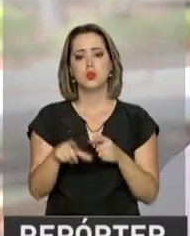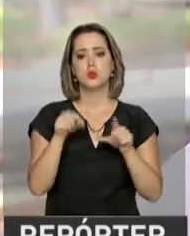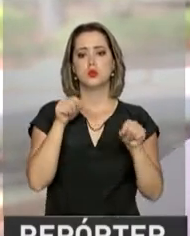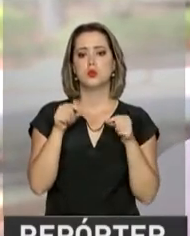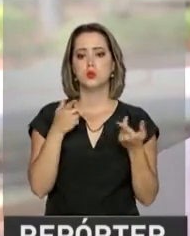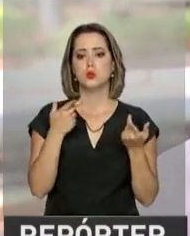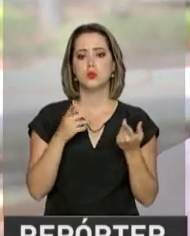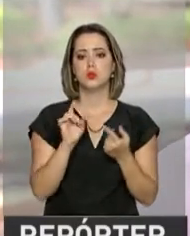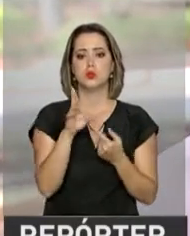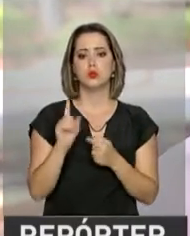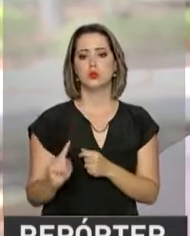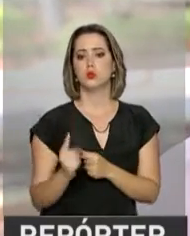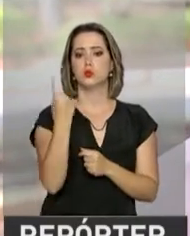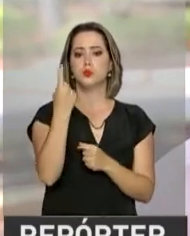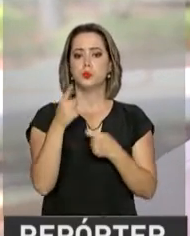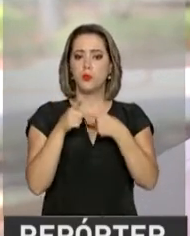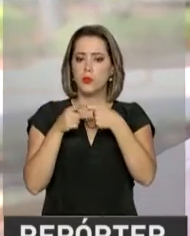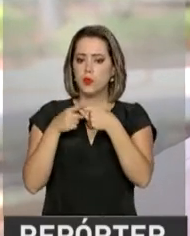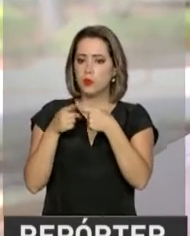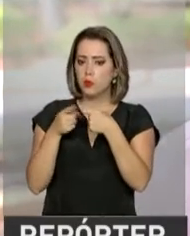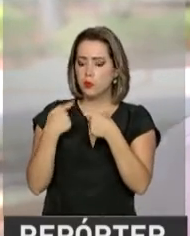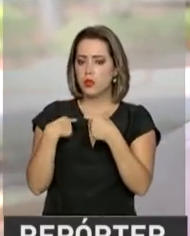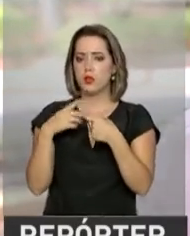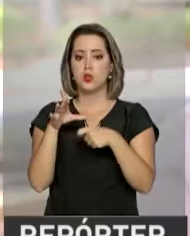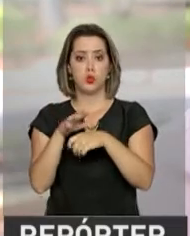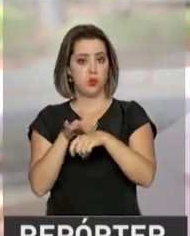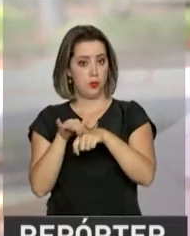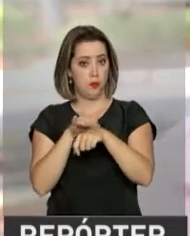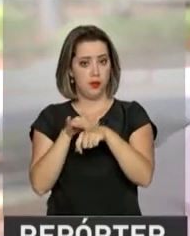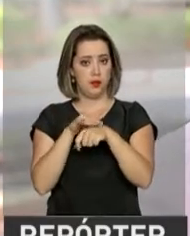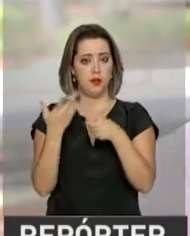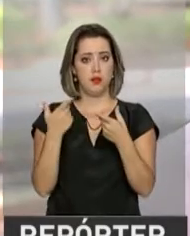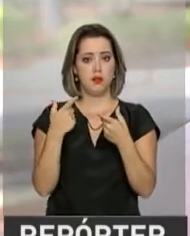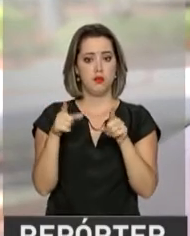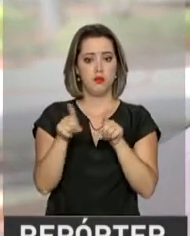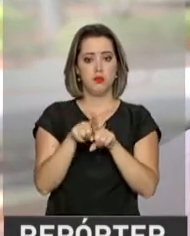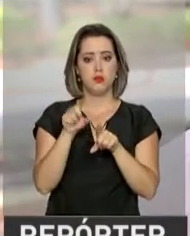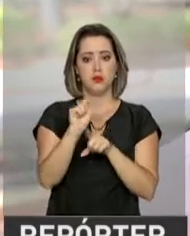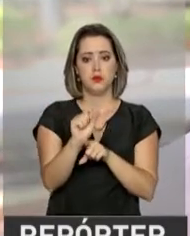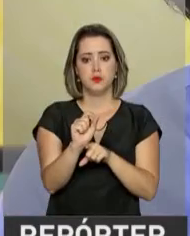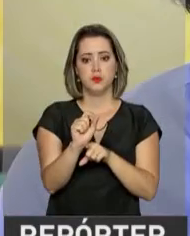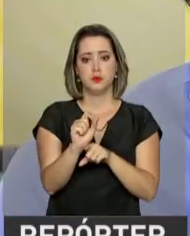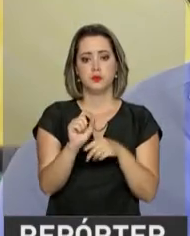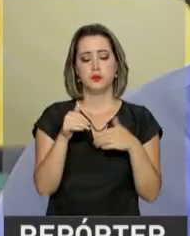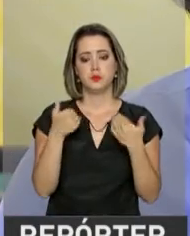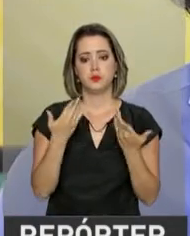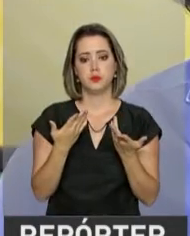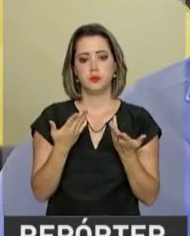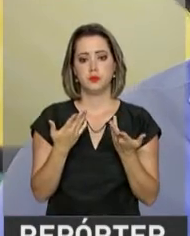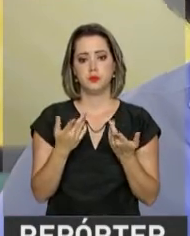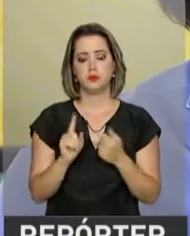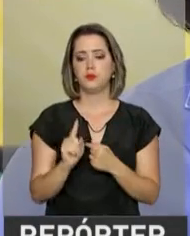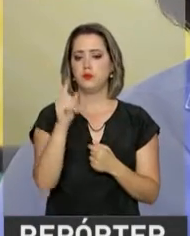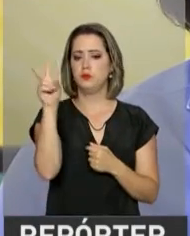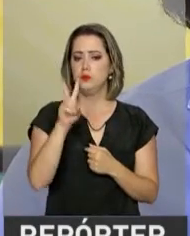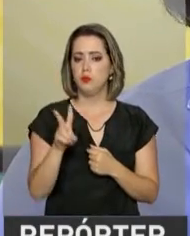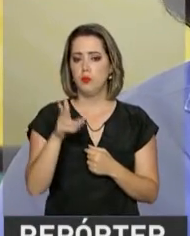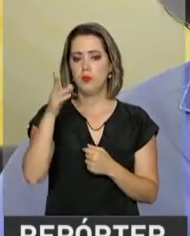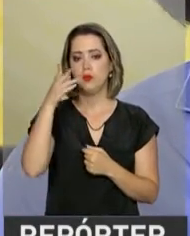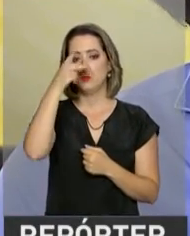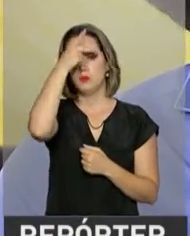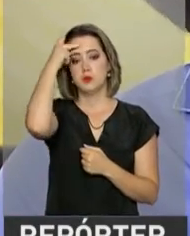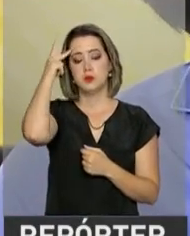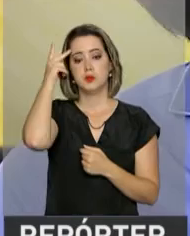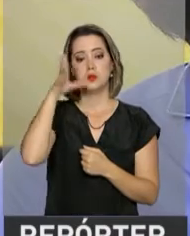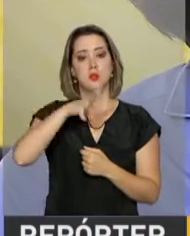e não fazer como eu fiz. Eu procurei só o dermatologista. É pele, cutia e dermatologista. Uma vez que o indivíduo sadio